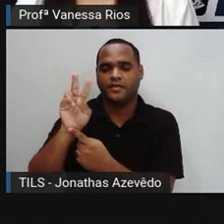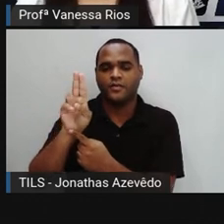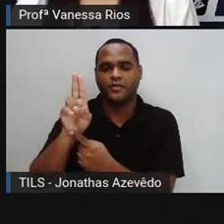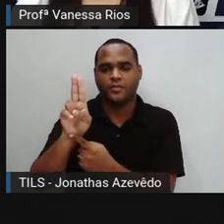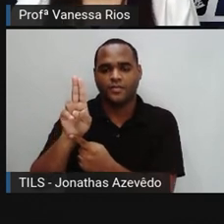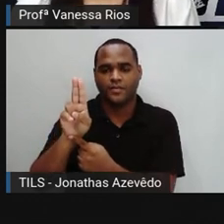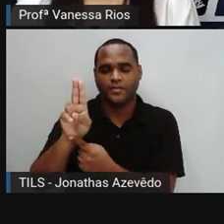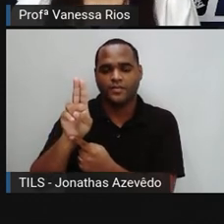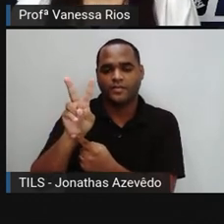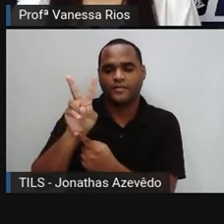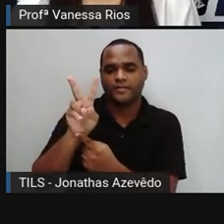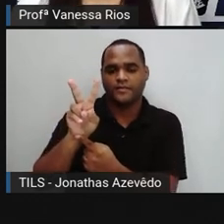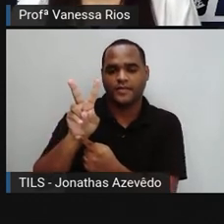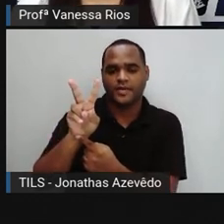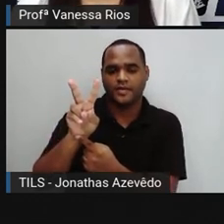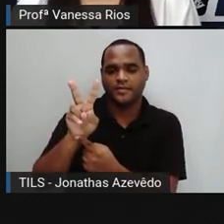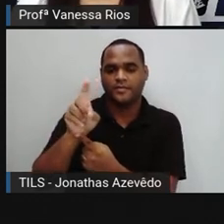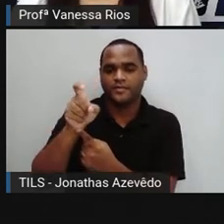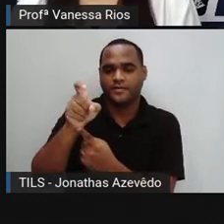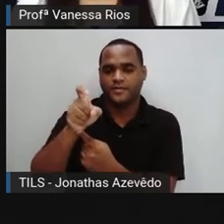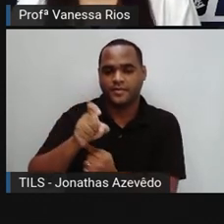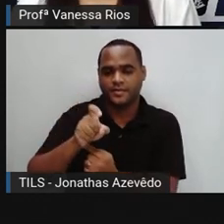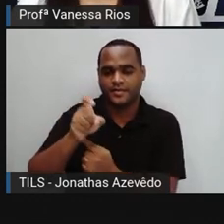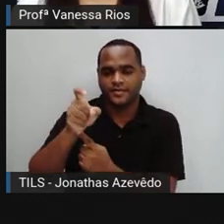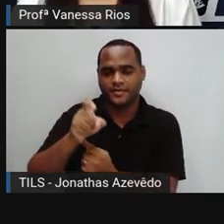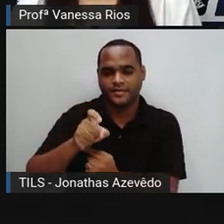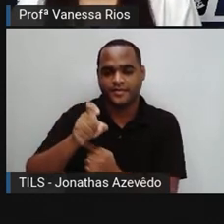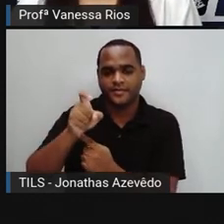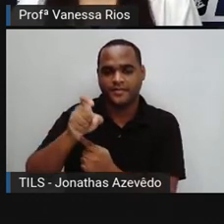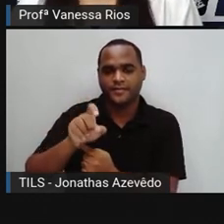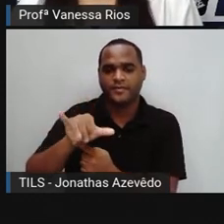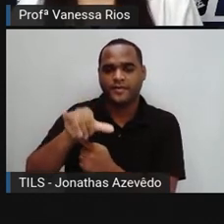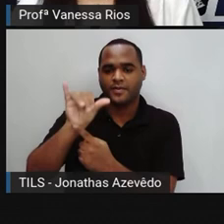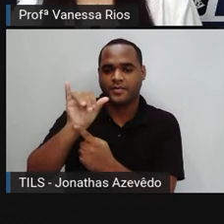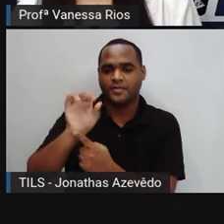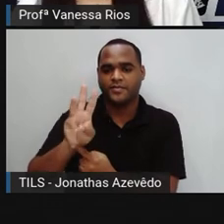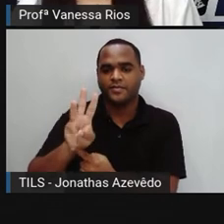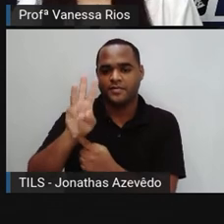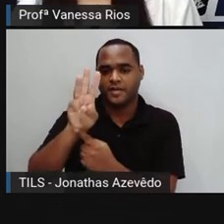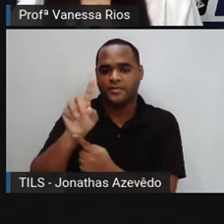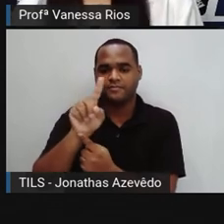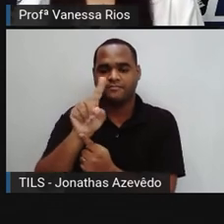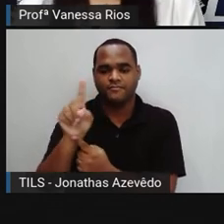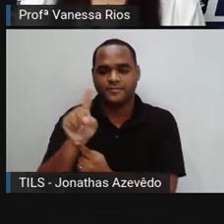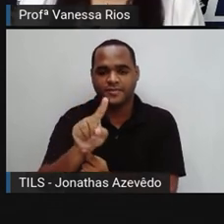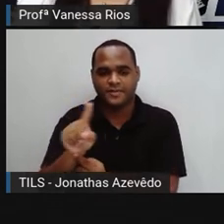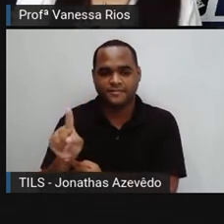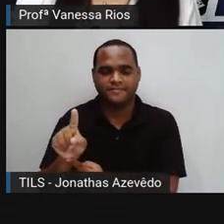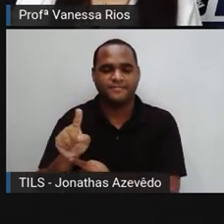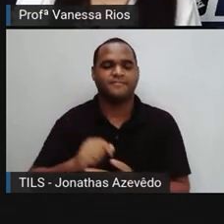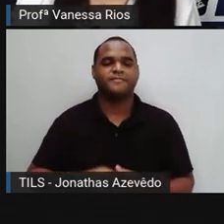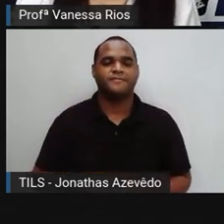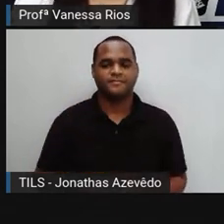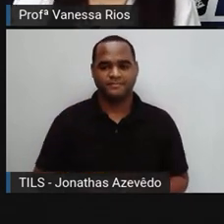E, U, V, X, Y, W e também o Z.